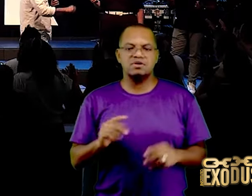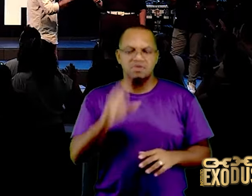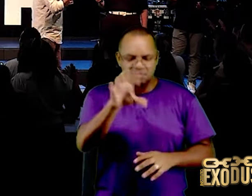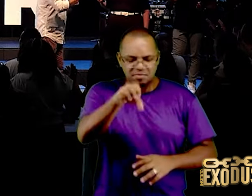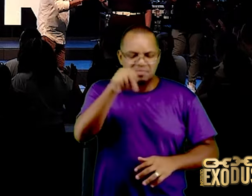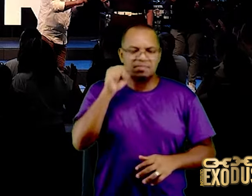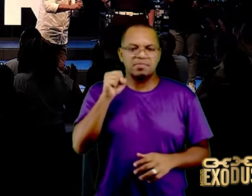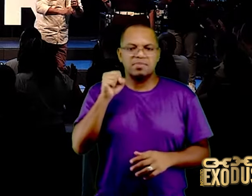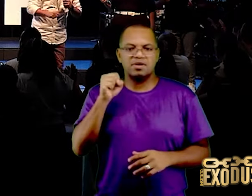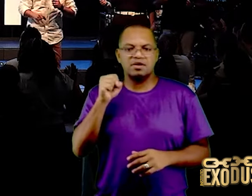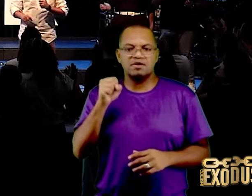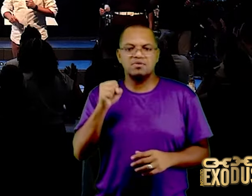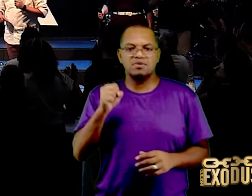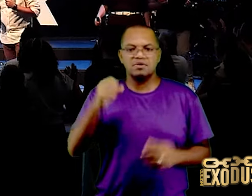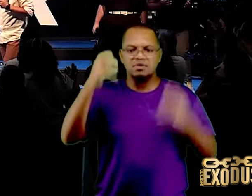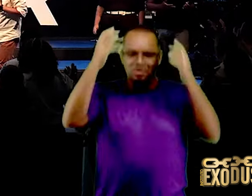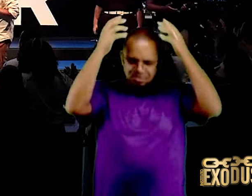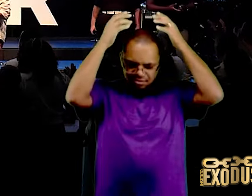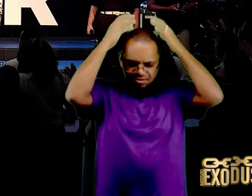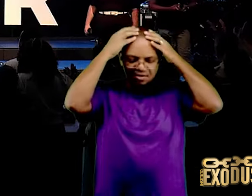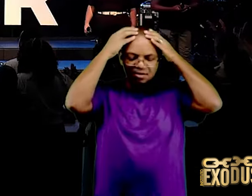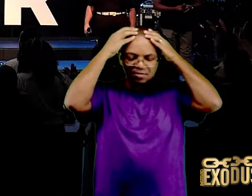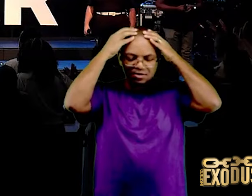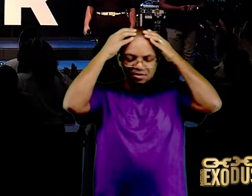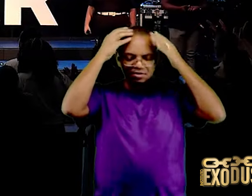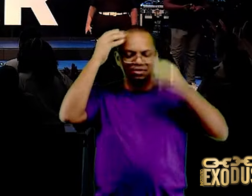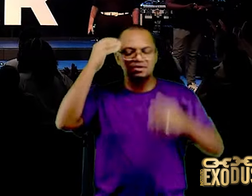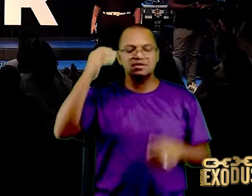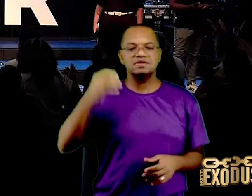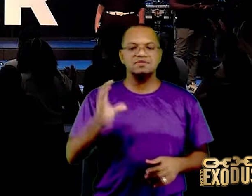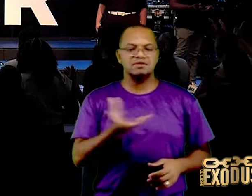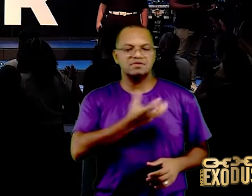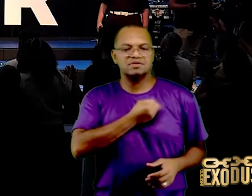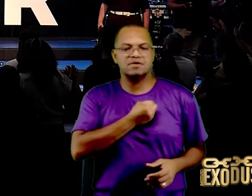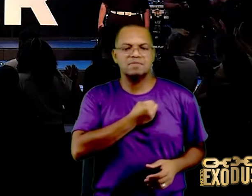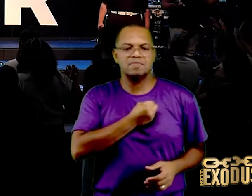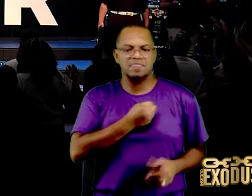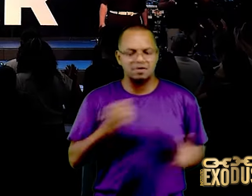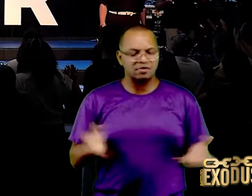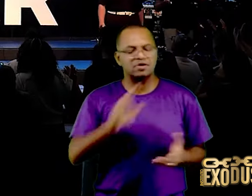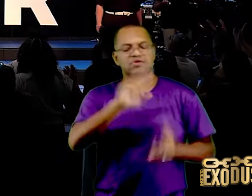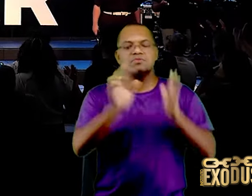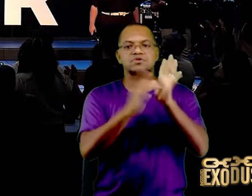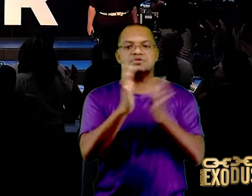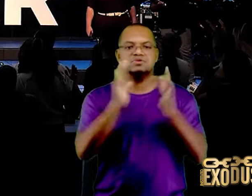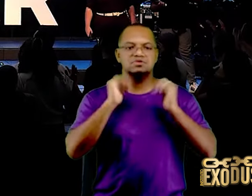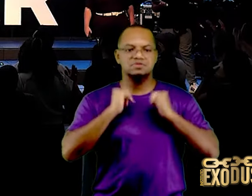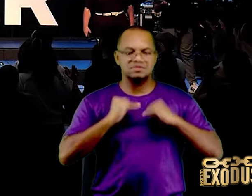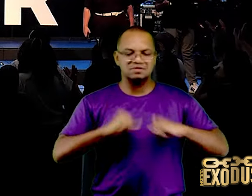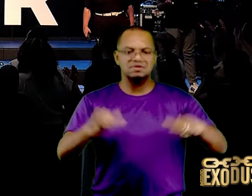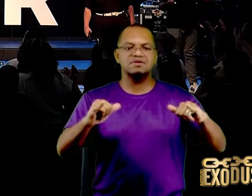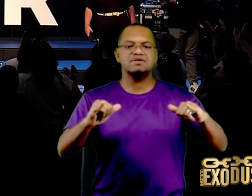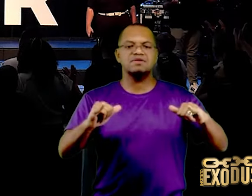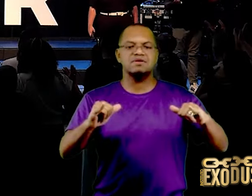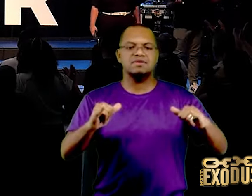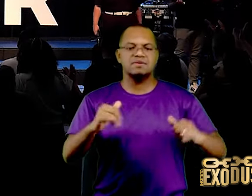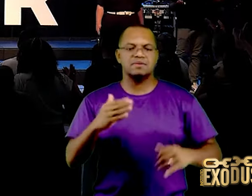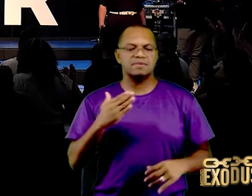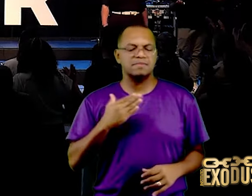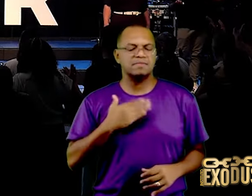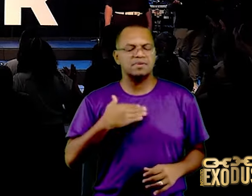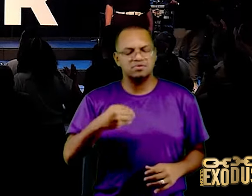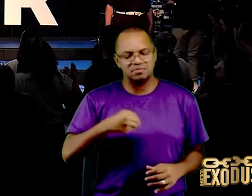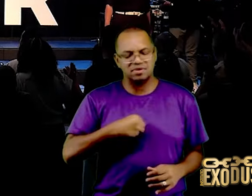o capacete da salvação, eu agora em nome de Jesus, declaro, que os meus pecados,